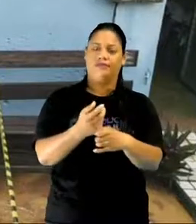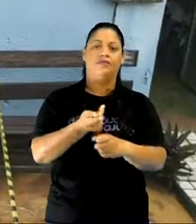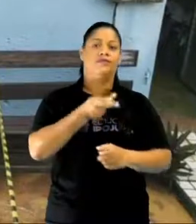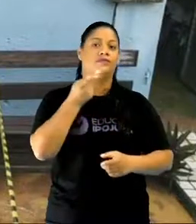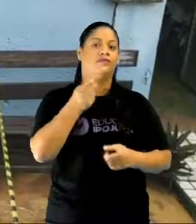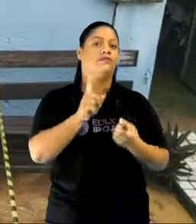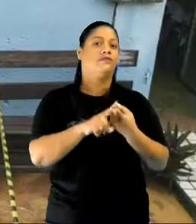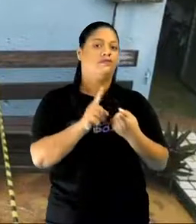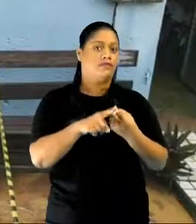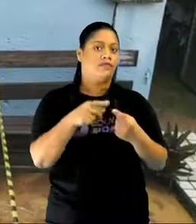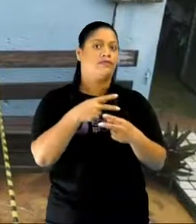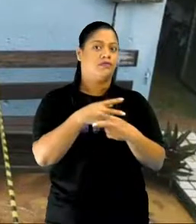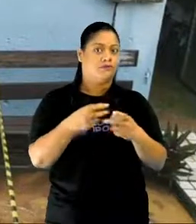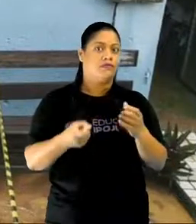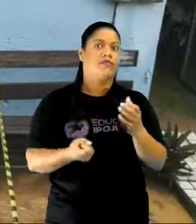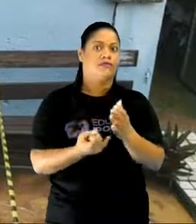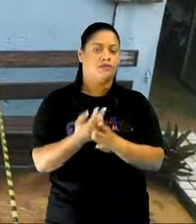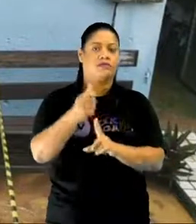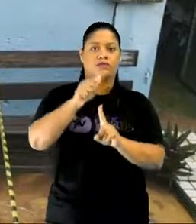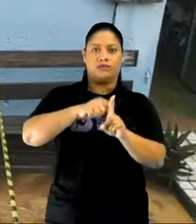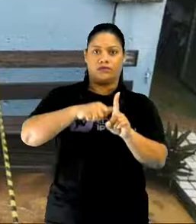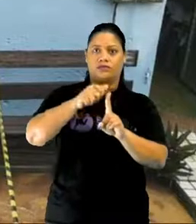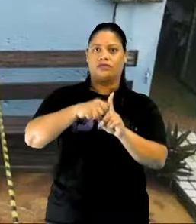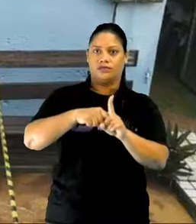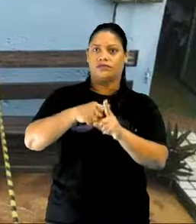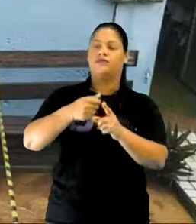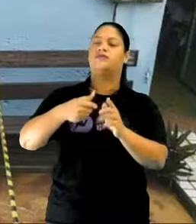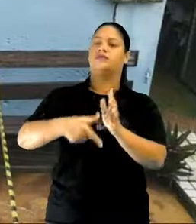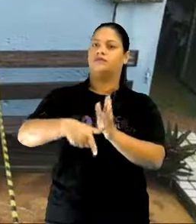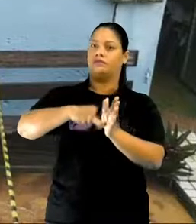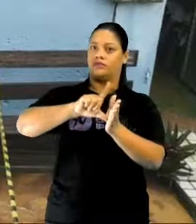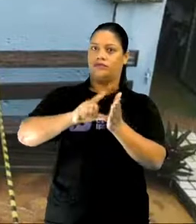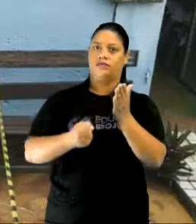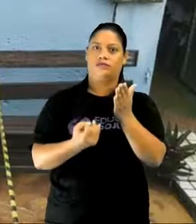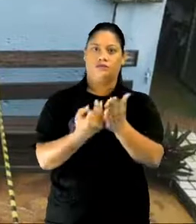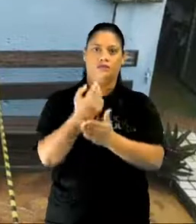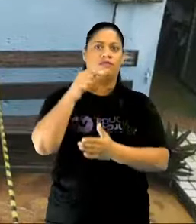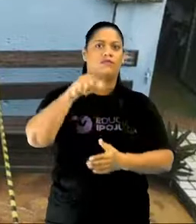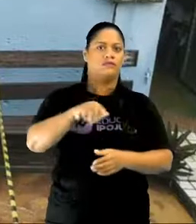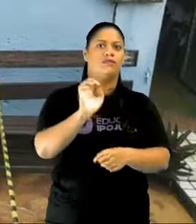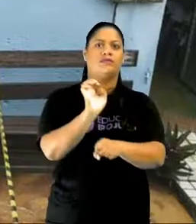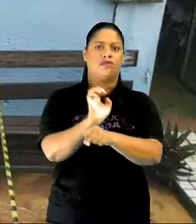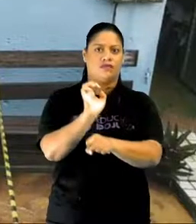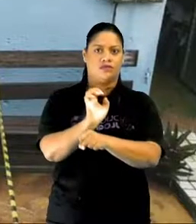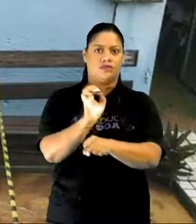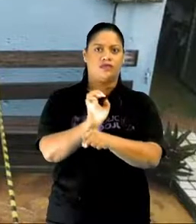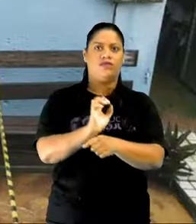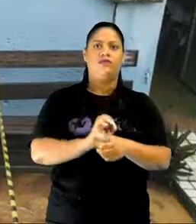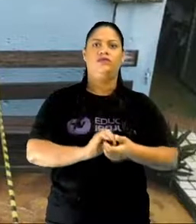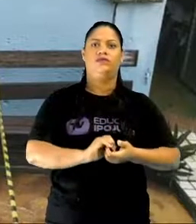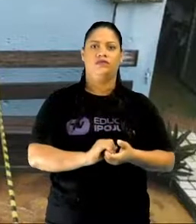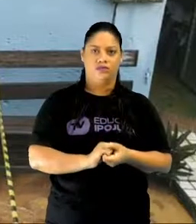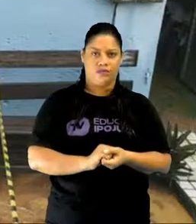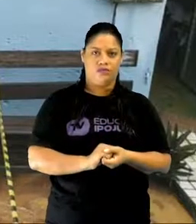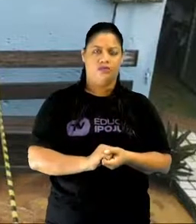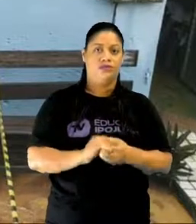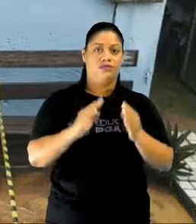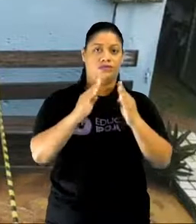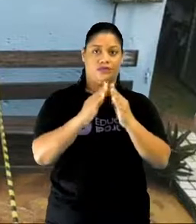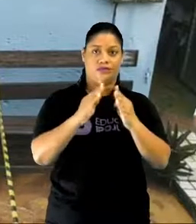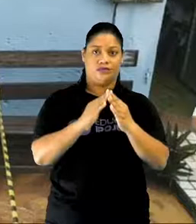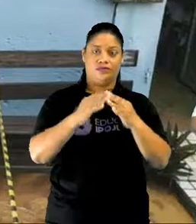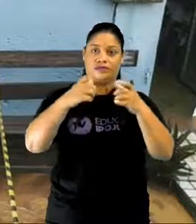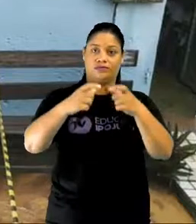gente viu agora, nos meses que se passaram, que aconteceu aqui no nosso estado, a questão da ocupação indevida.